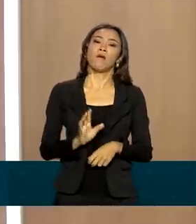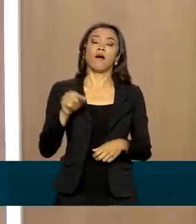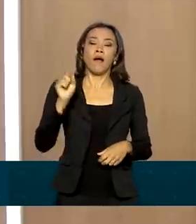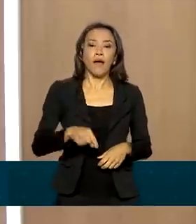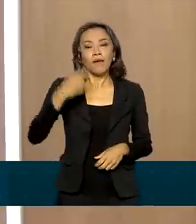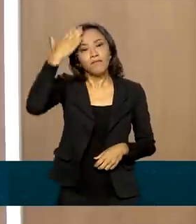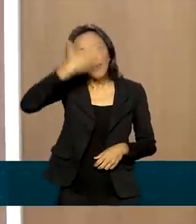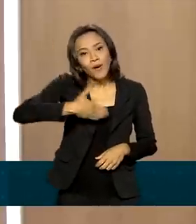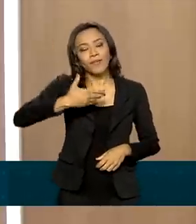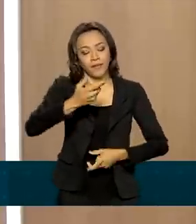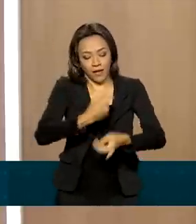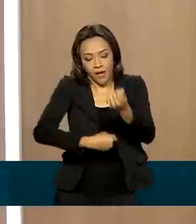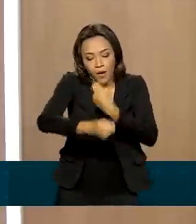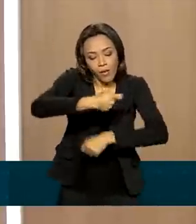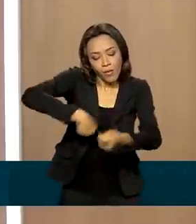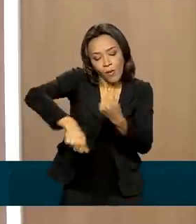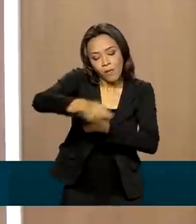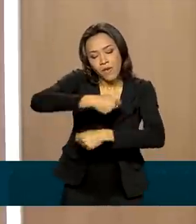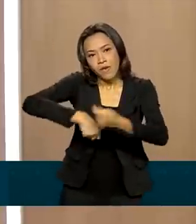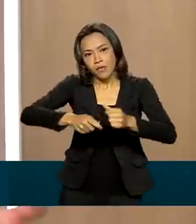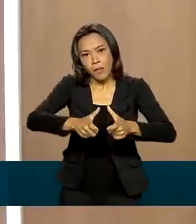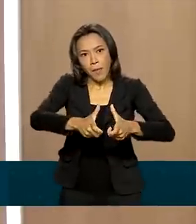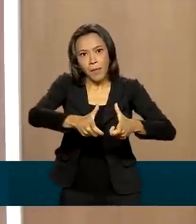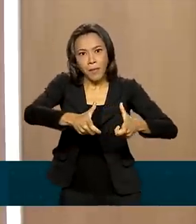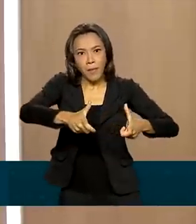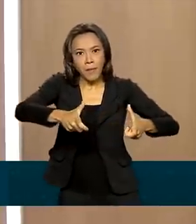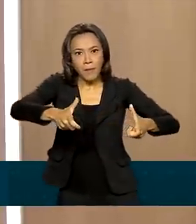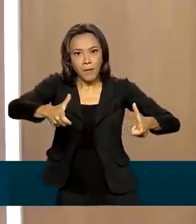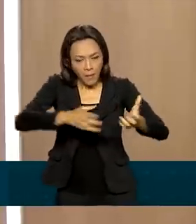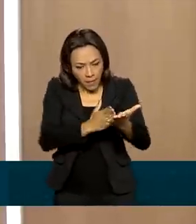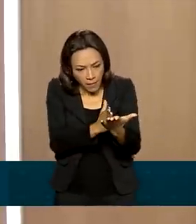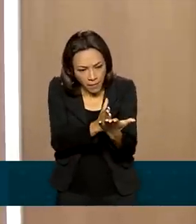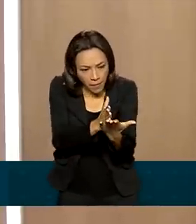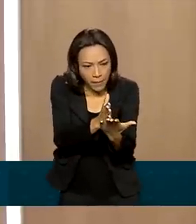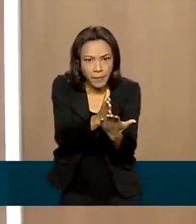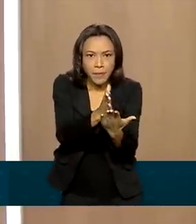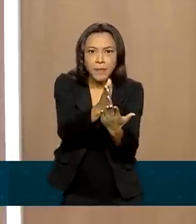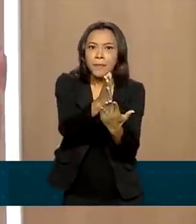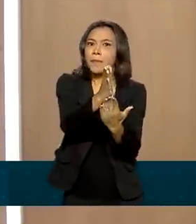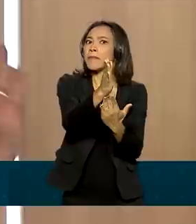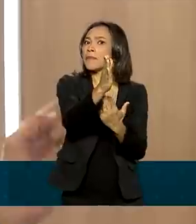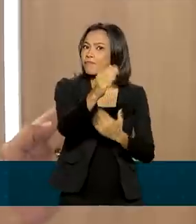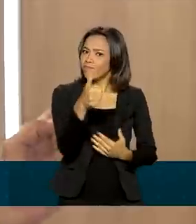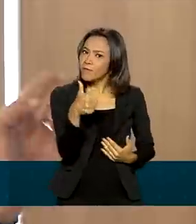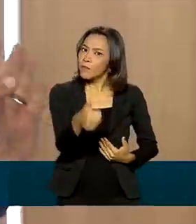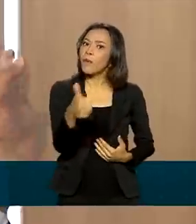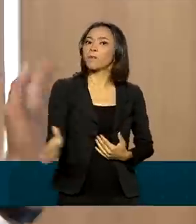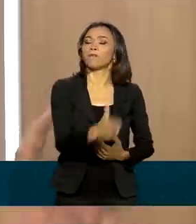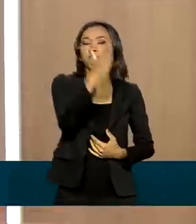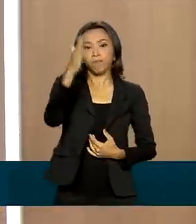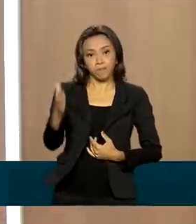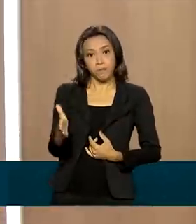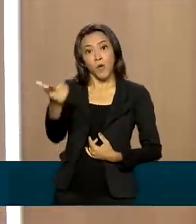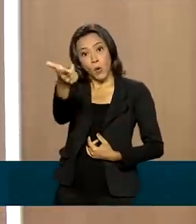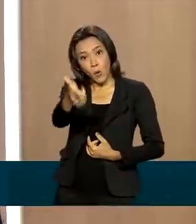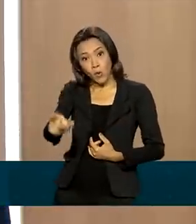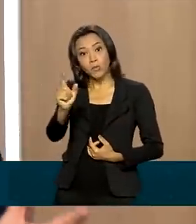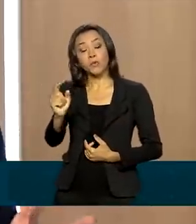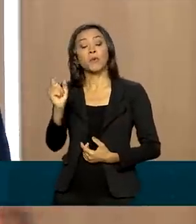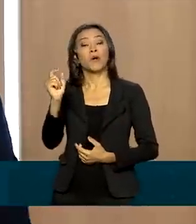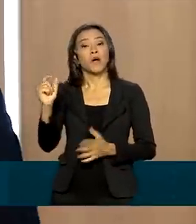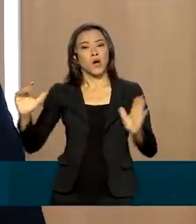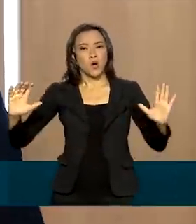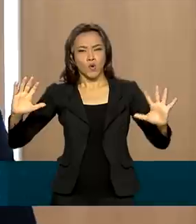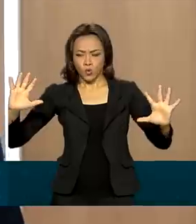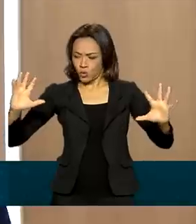economia está em plena expansão e é um sinal de vitalidade econômica. Já do ponto de vista anual, o